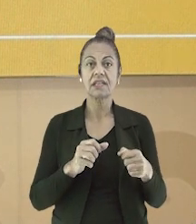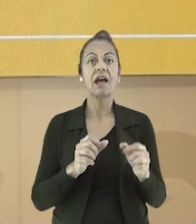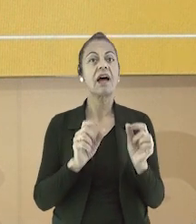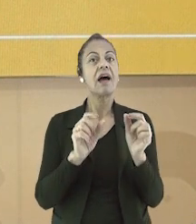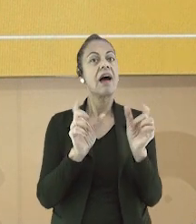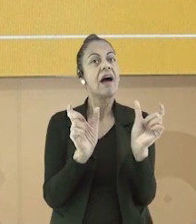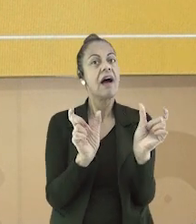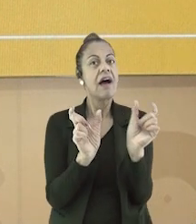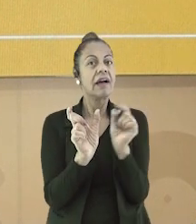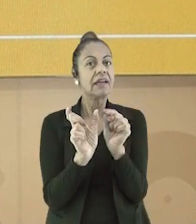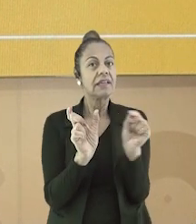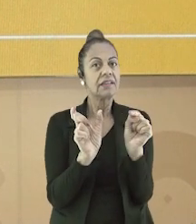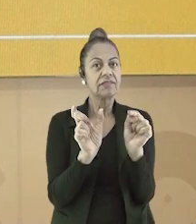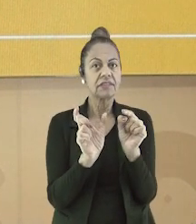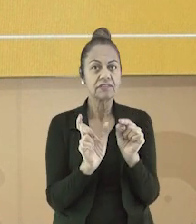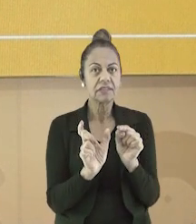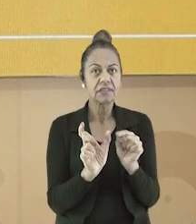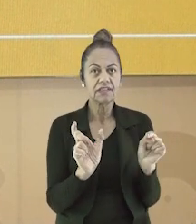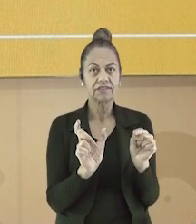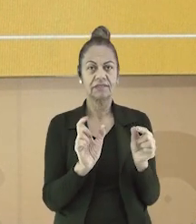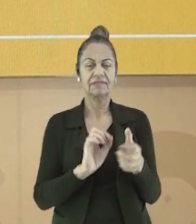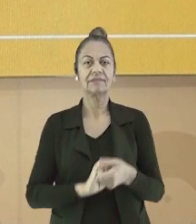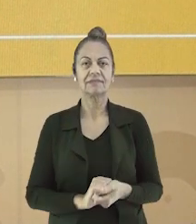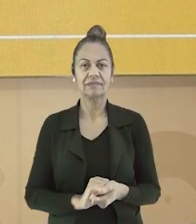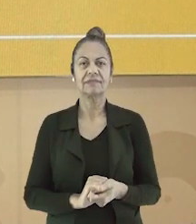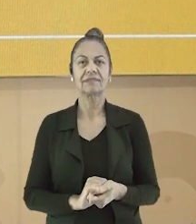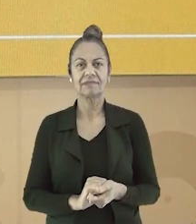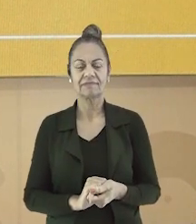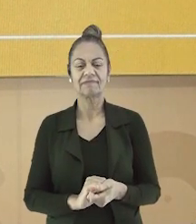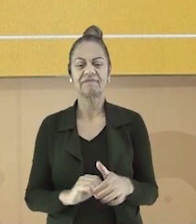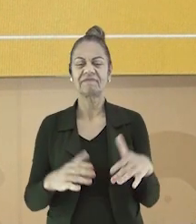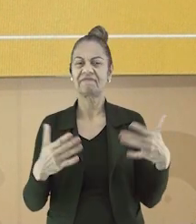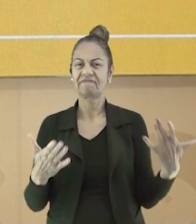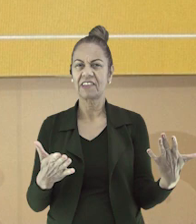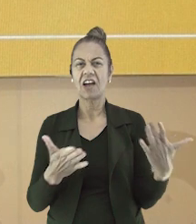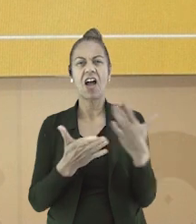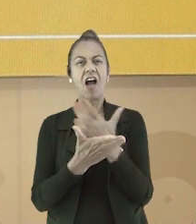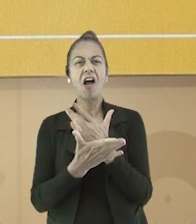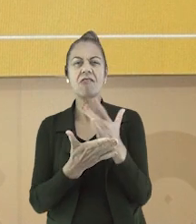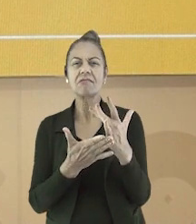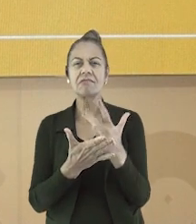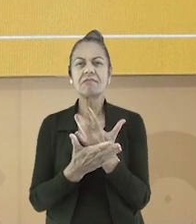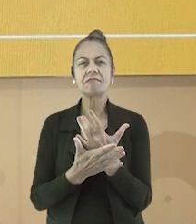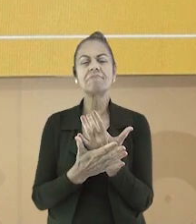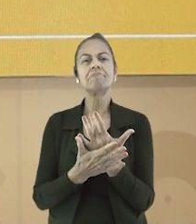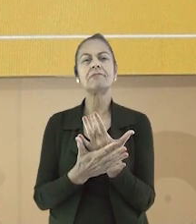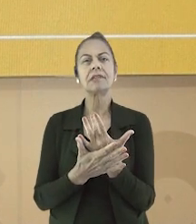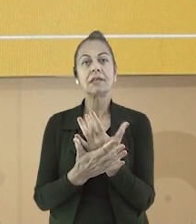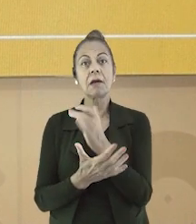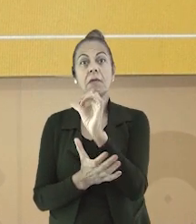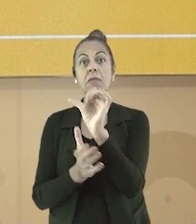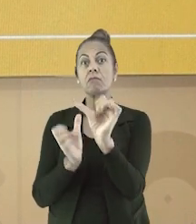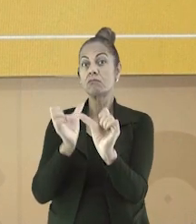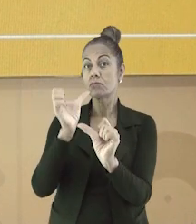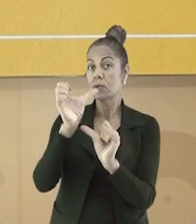O. Como as vogais são iguais, devemos colocar o hífen para separar o prefixo do segundo termo.